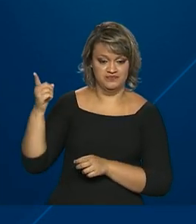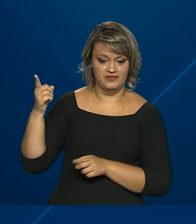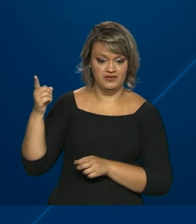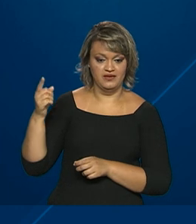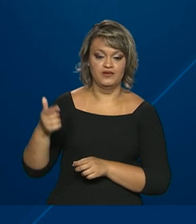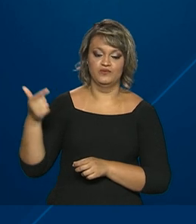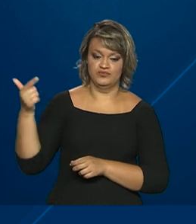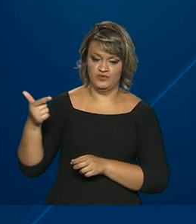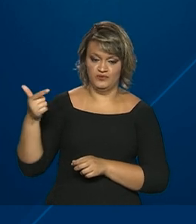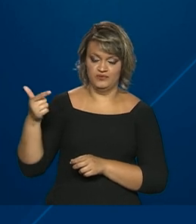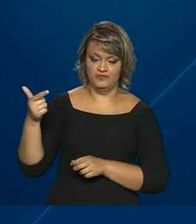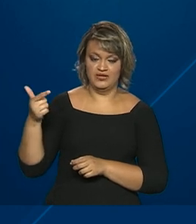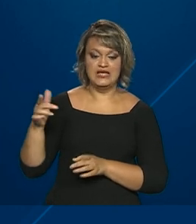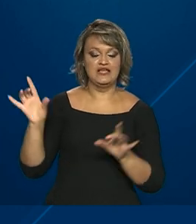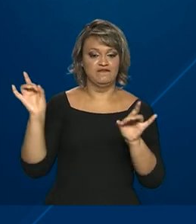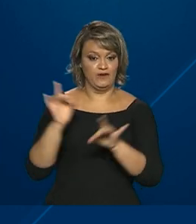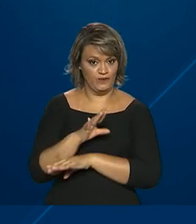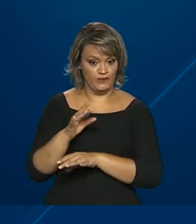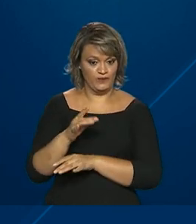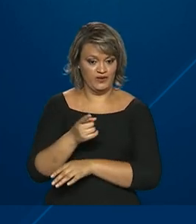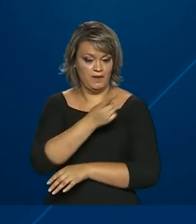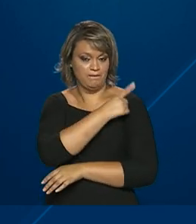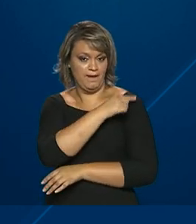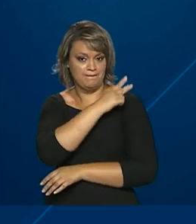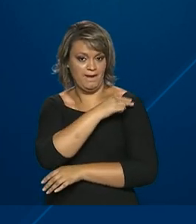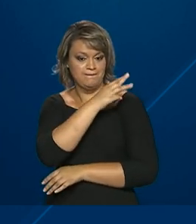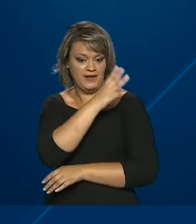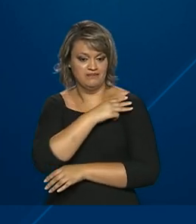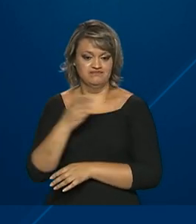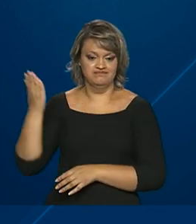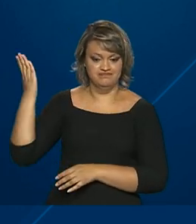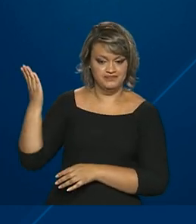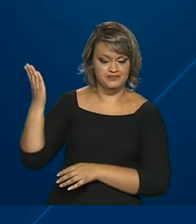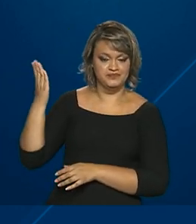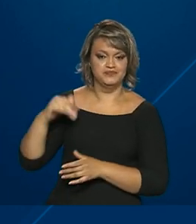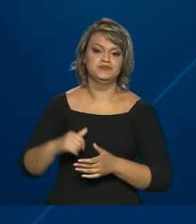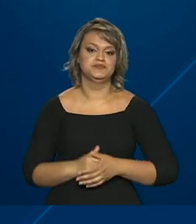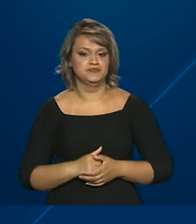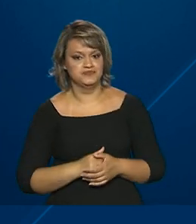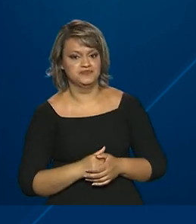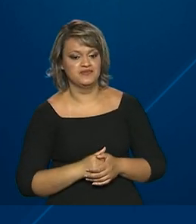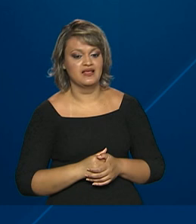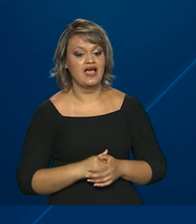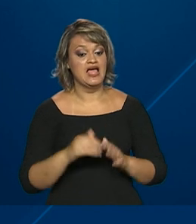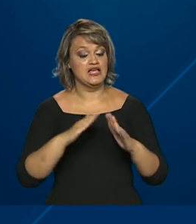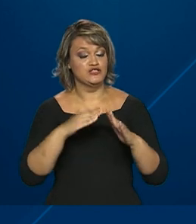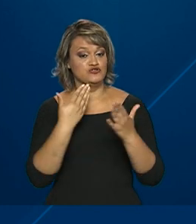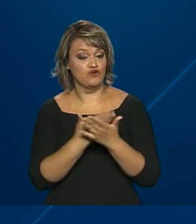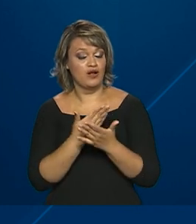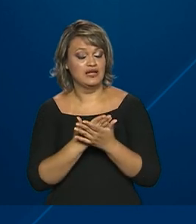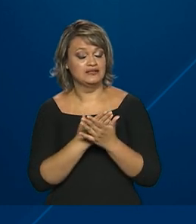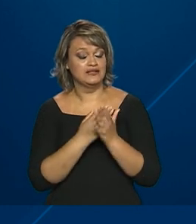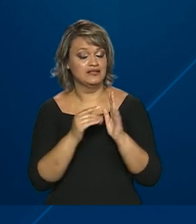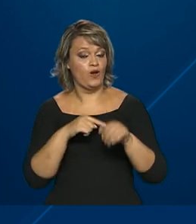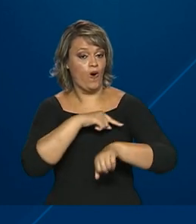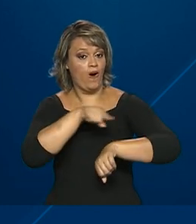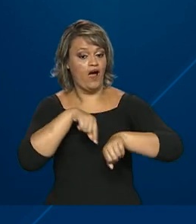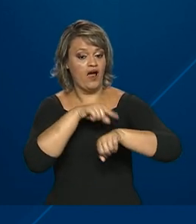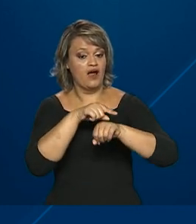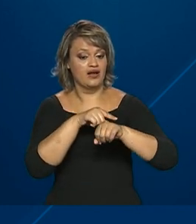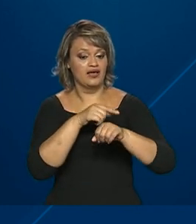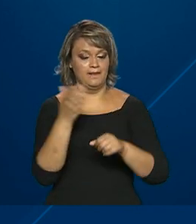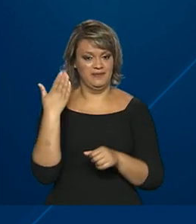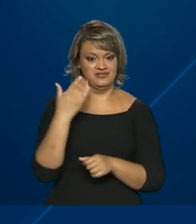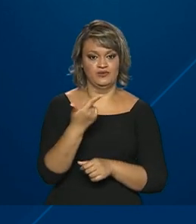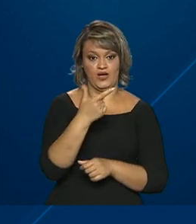com o segundo. E deve estar concluído com as três séries em 2024. As escolas deverão aumentar a carga horária de